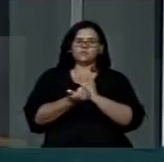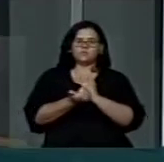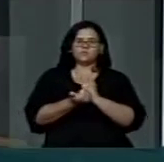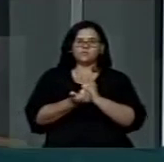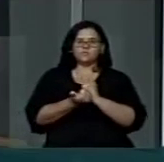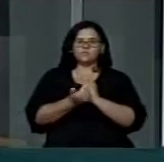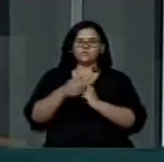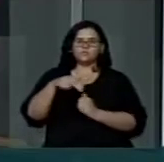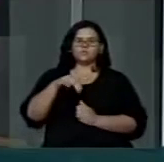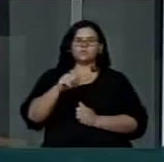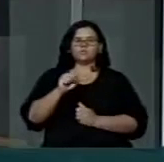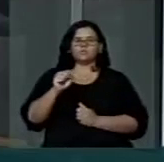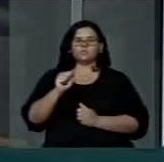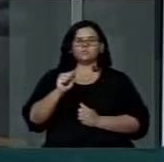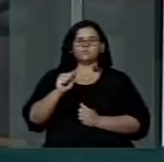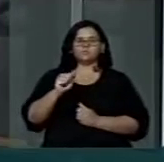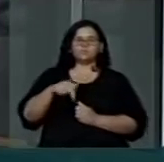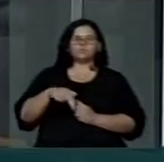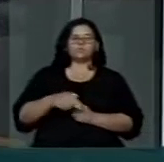tem empreendido